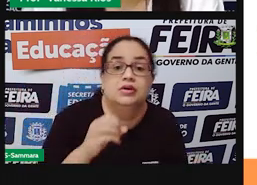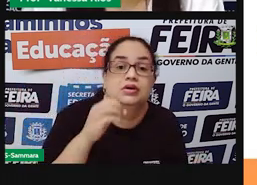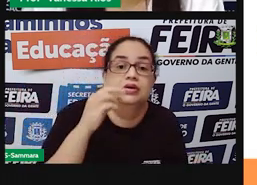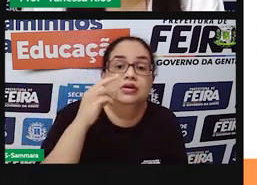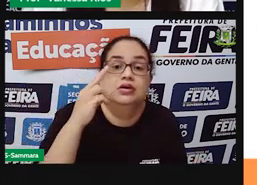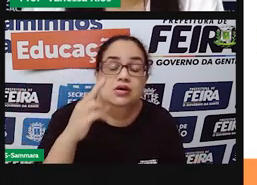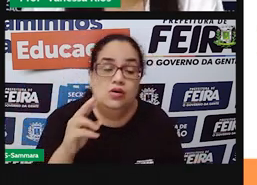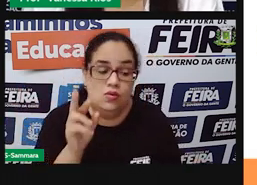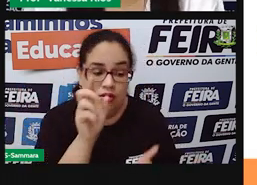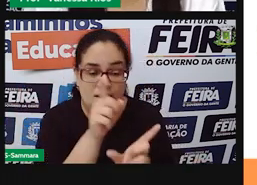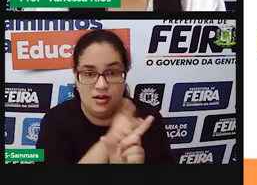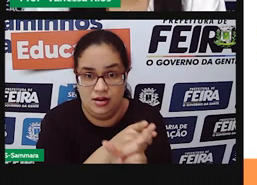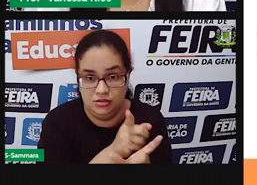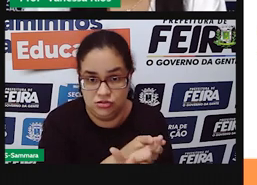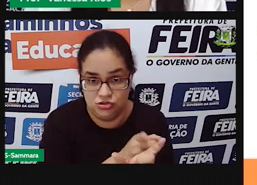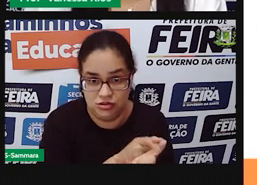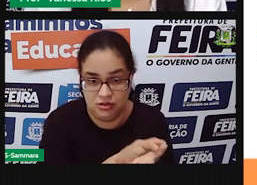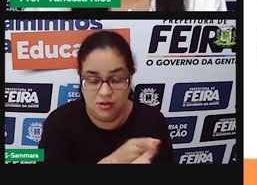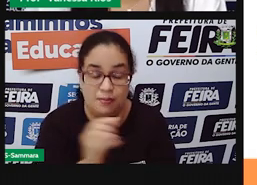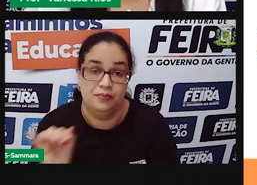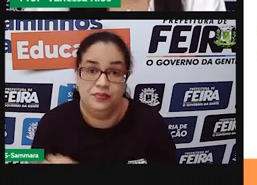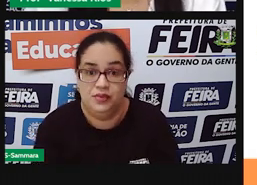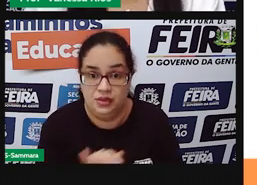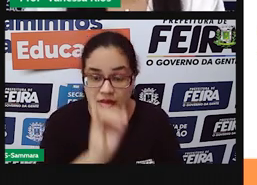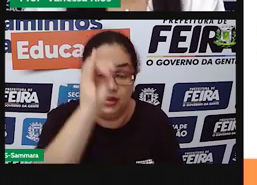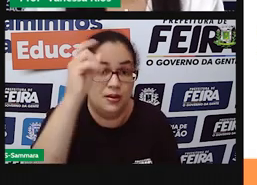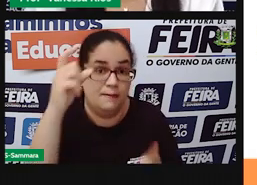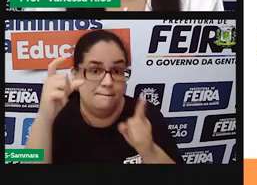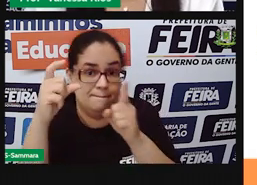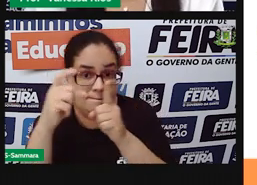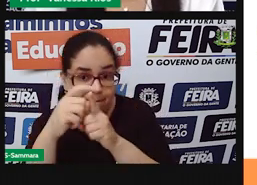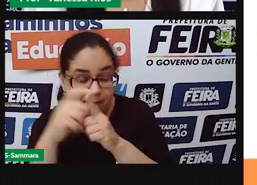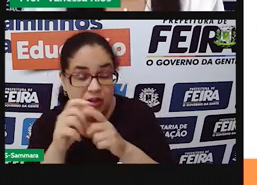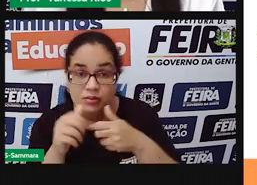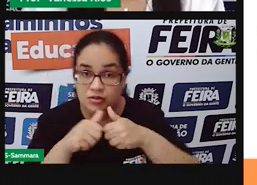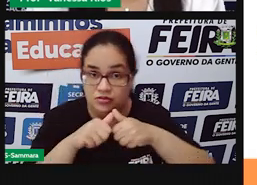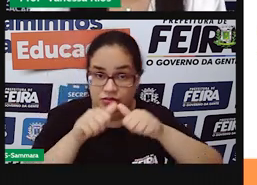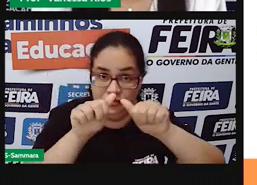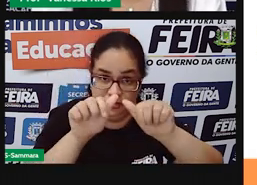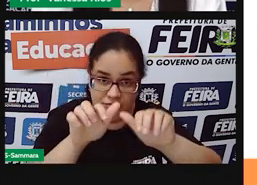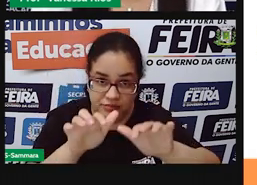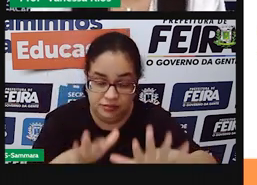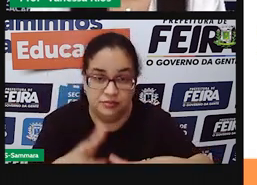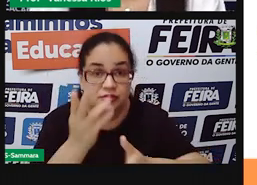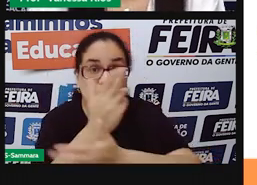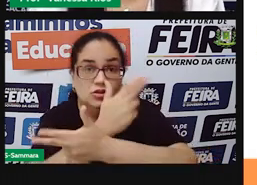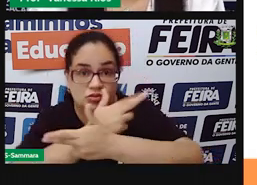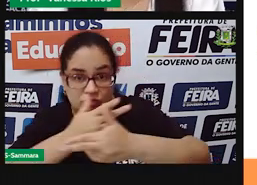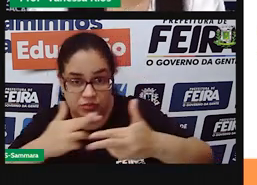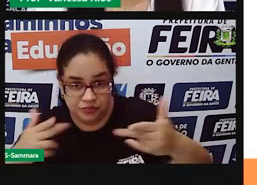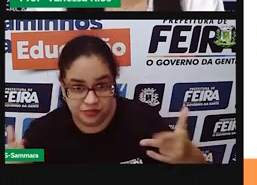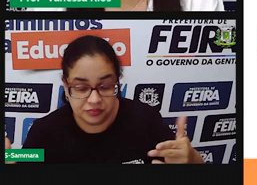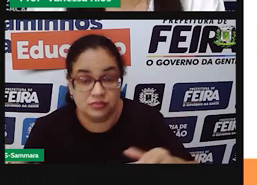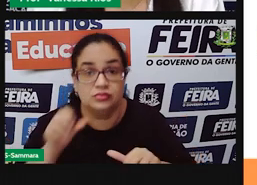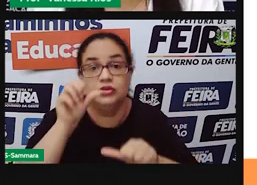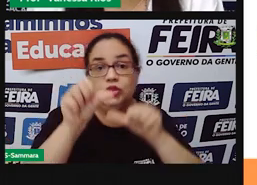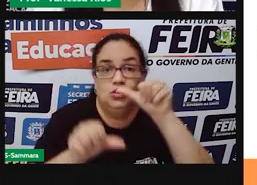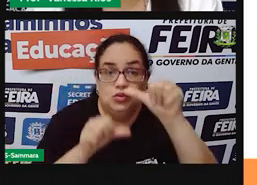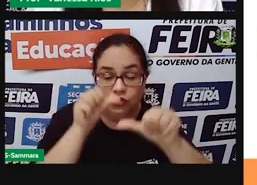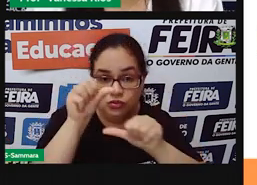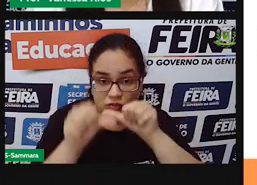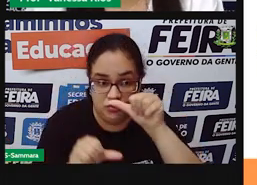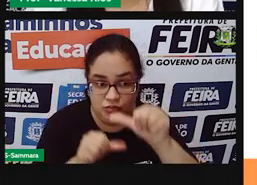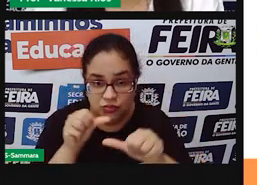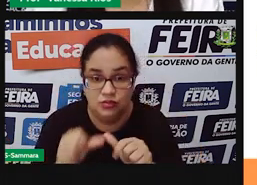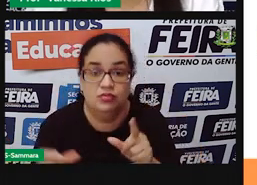né? O radical, que é a parte principal da palavra que é conservada diante das várias modificações